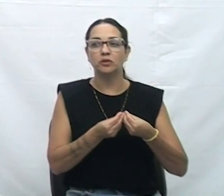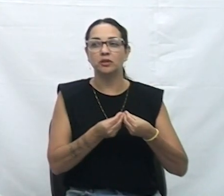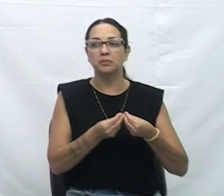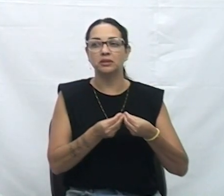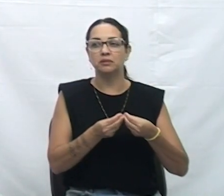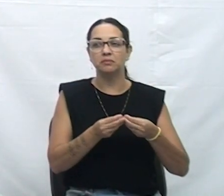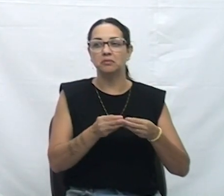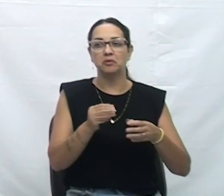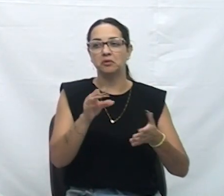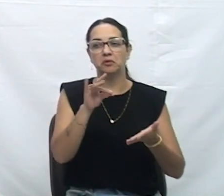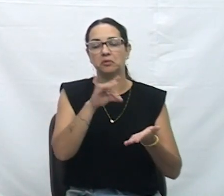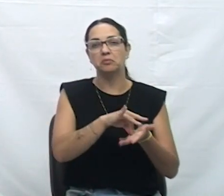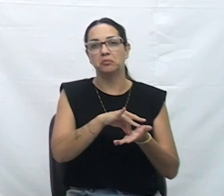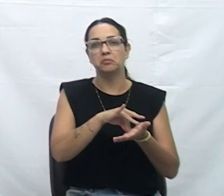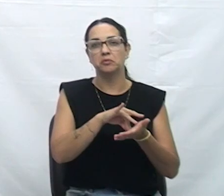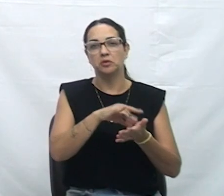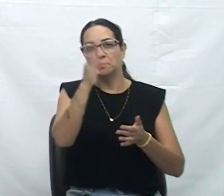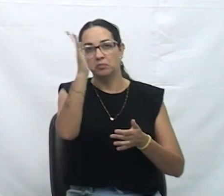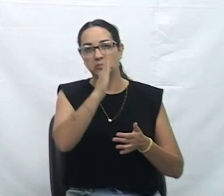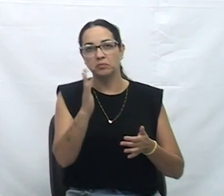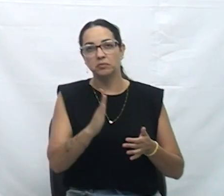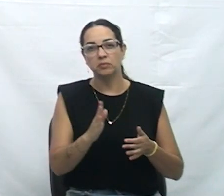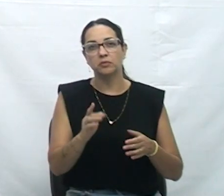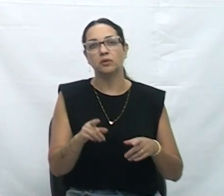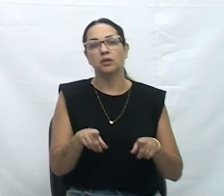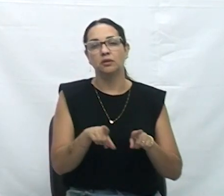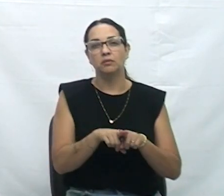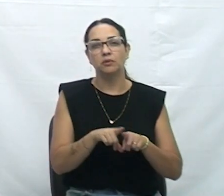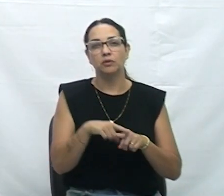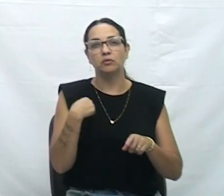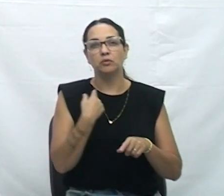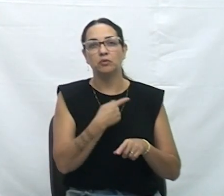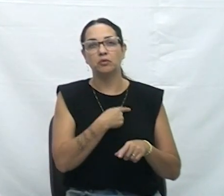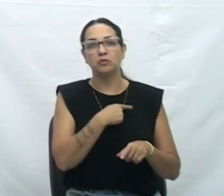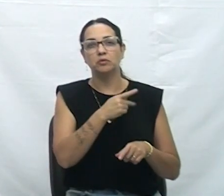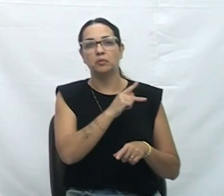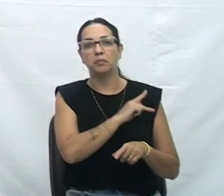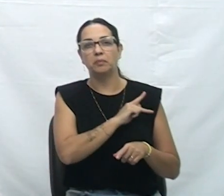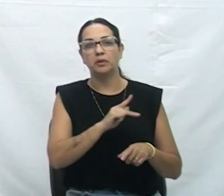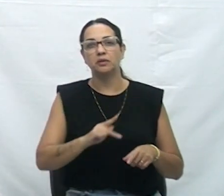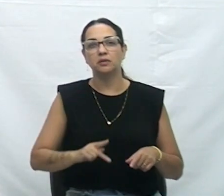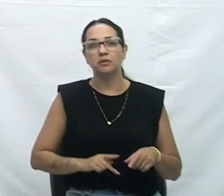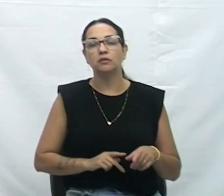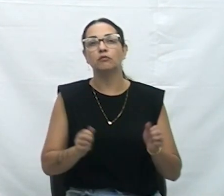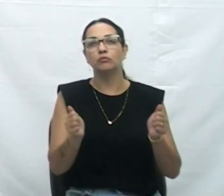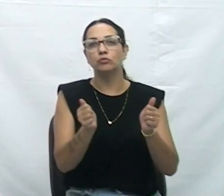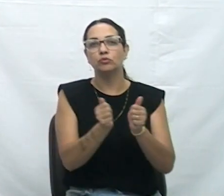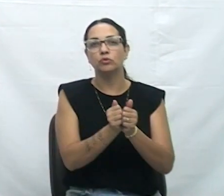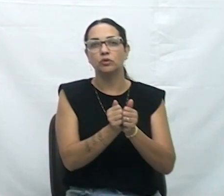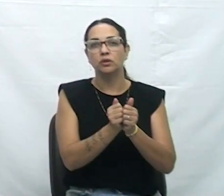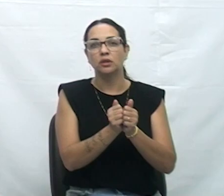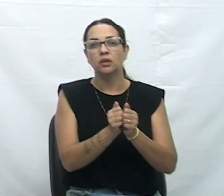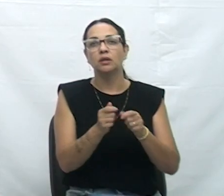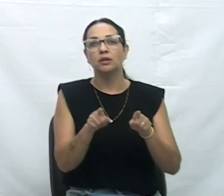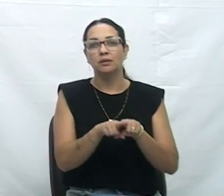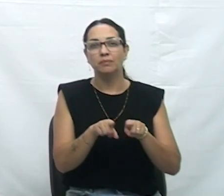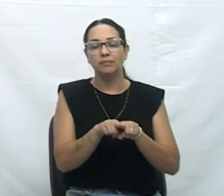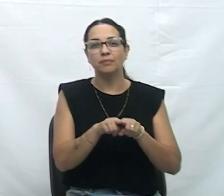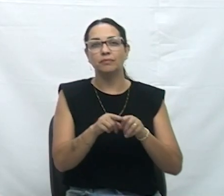E, na véspera, o nosso presidente também estava junto, nós tivemos uma entrega de títulos de escritura também,